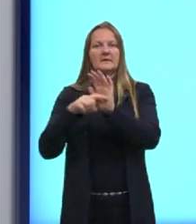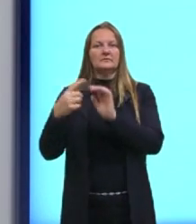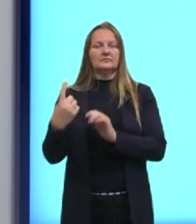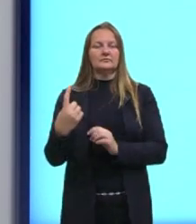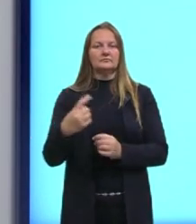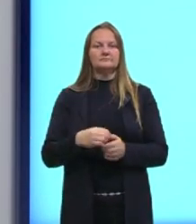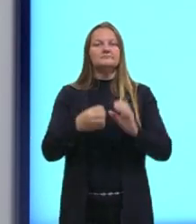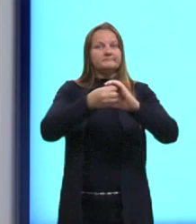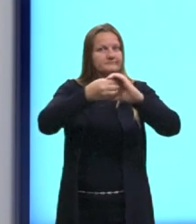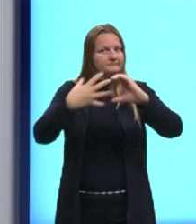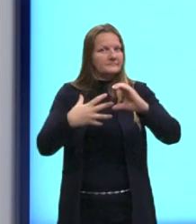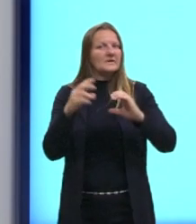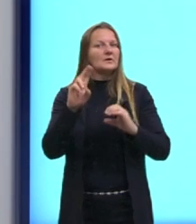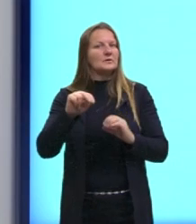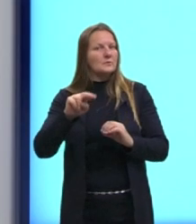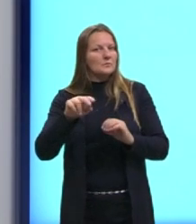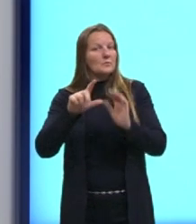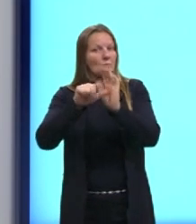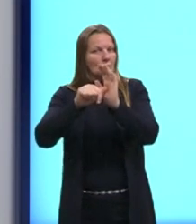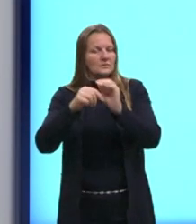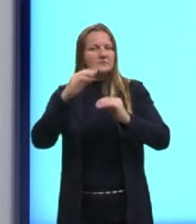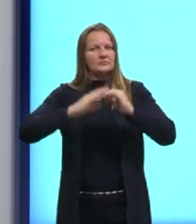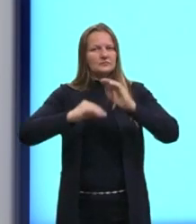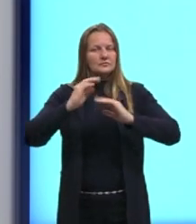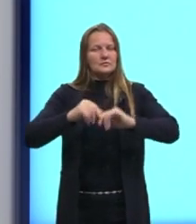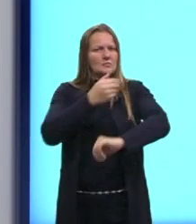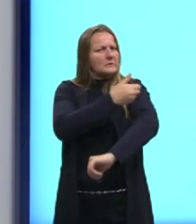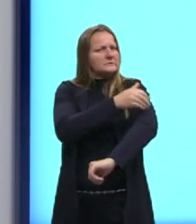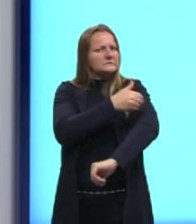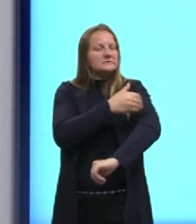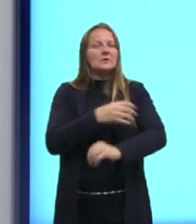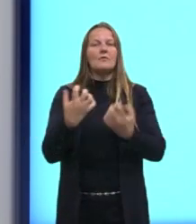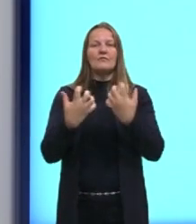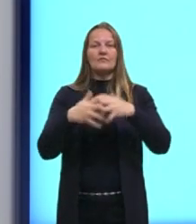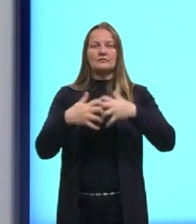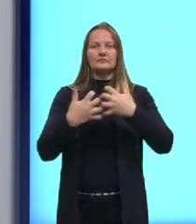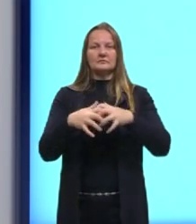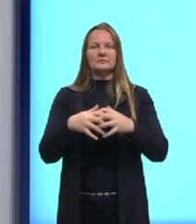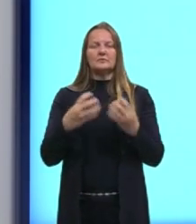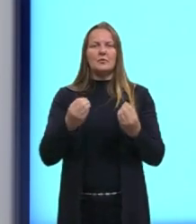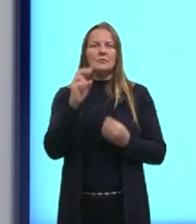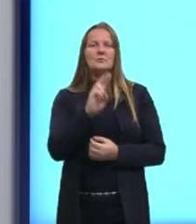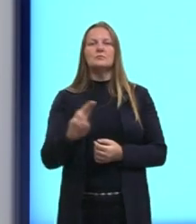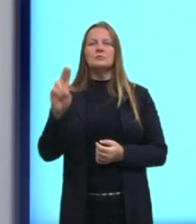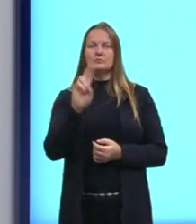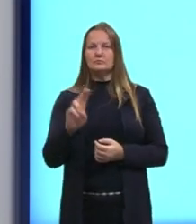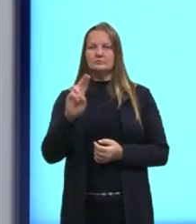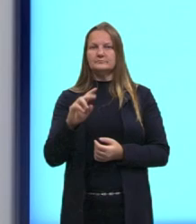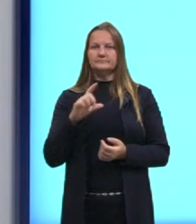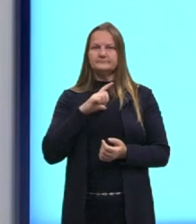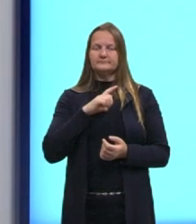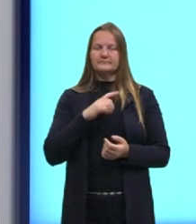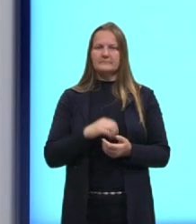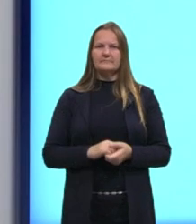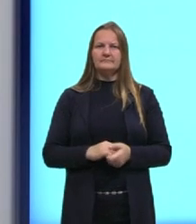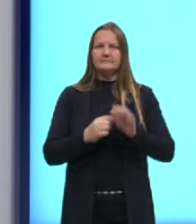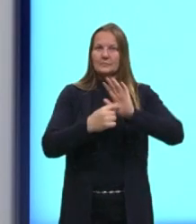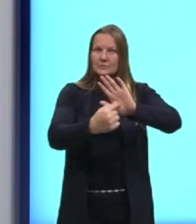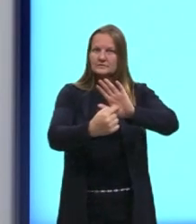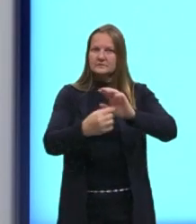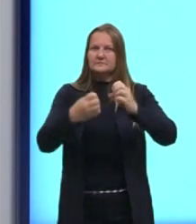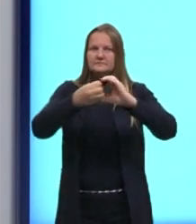aplicar depois em uma questão, tá? Para a gente entender bem como que funciona, como que a gente pode utilizar isso. Mas são duas